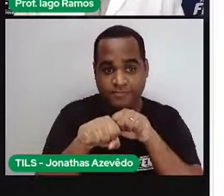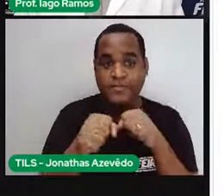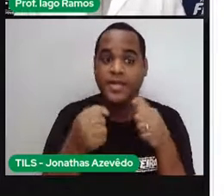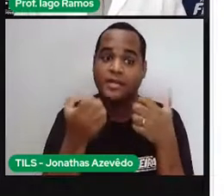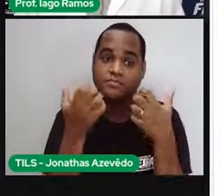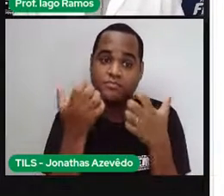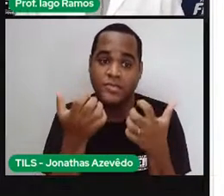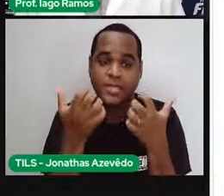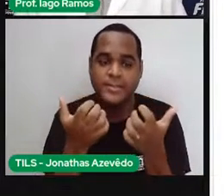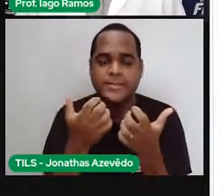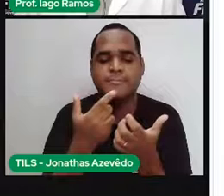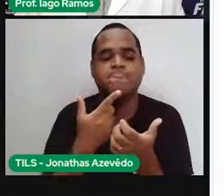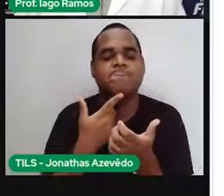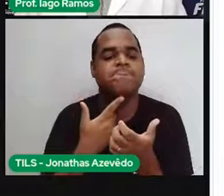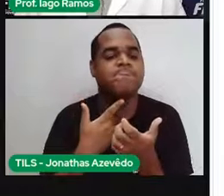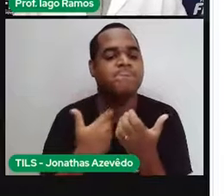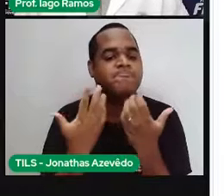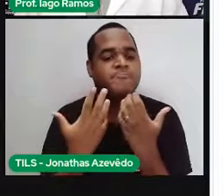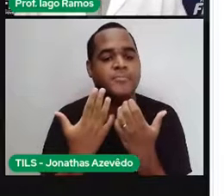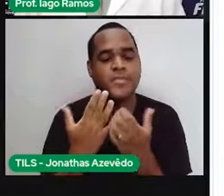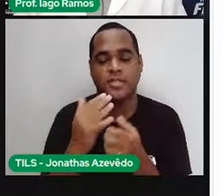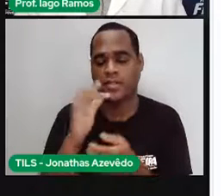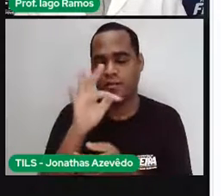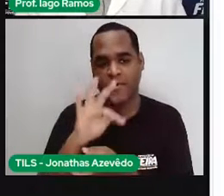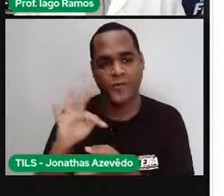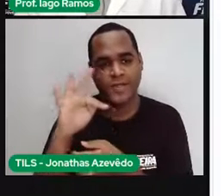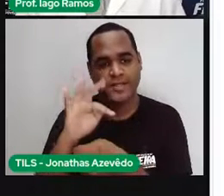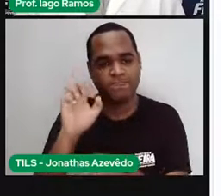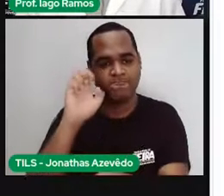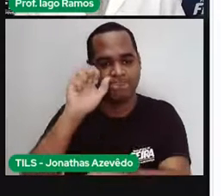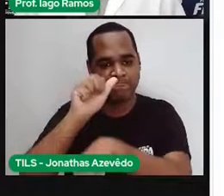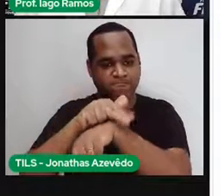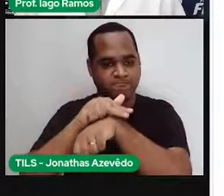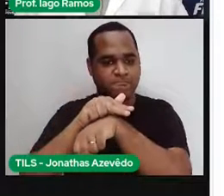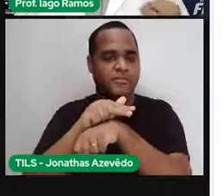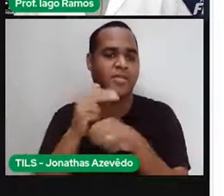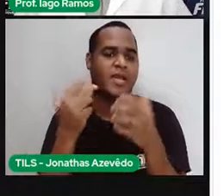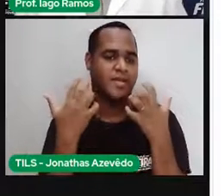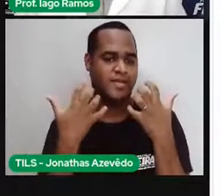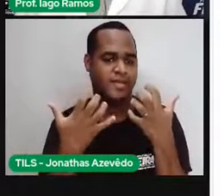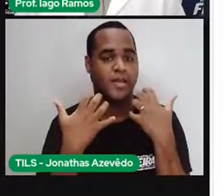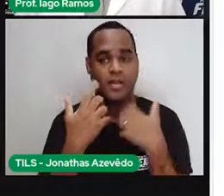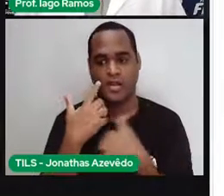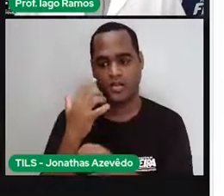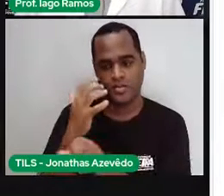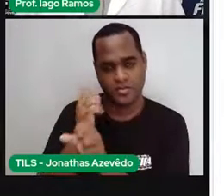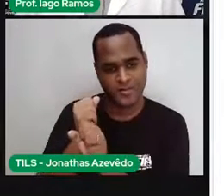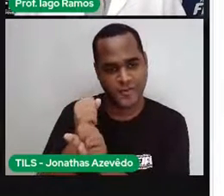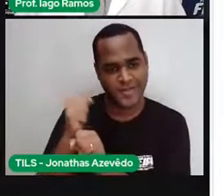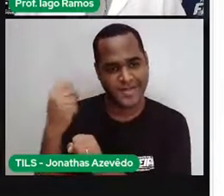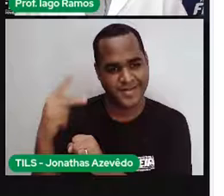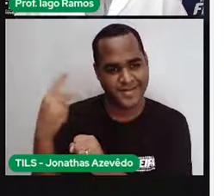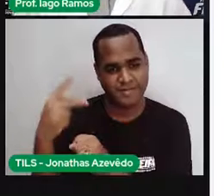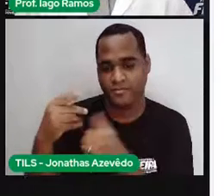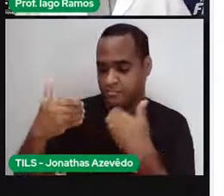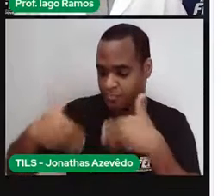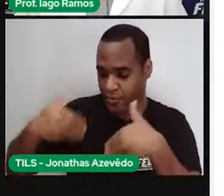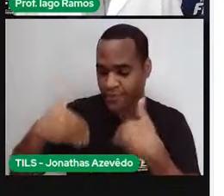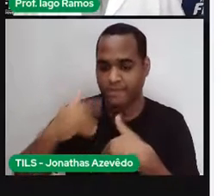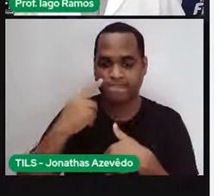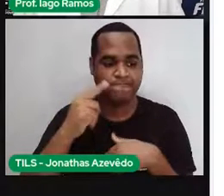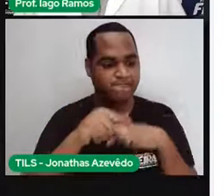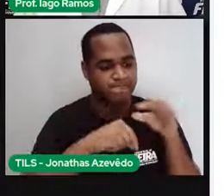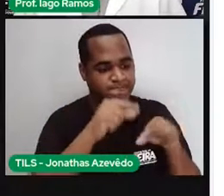geralmente elas estão fazendo para tentar entrar na faculdade, né? Quando ela tira uma boa nota nessa prova, ela consegue escolher uma